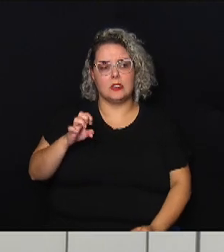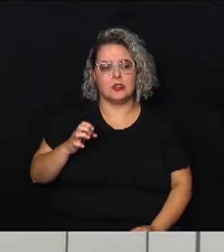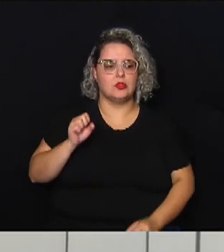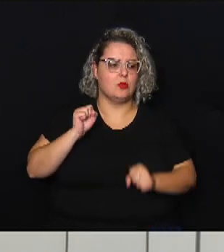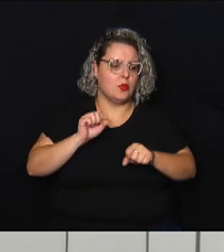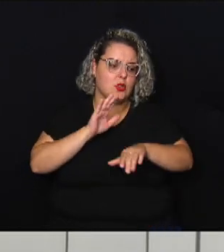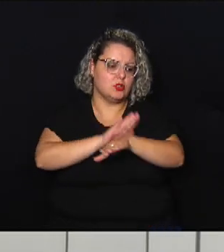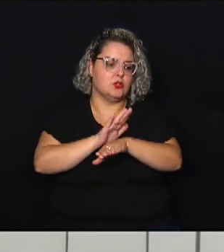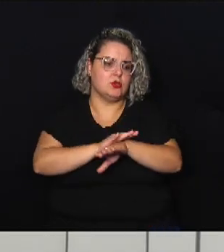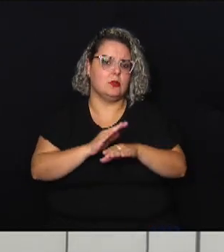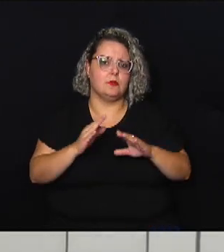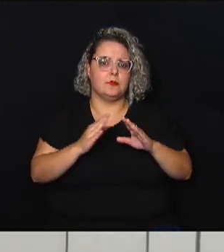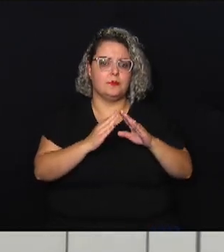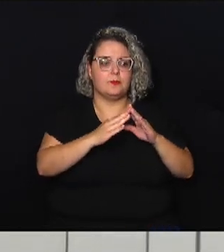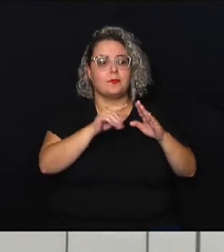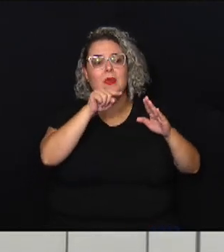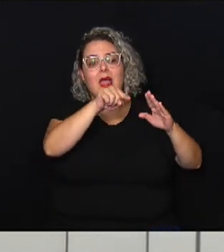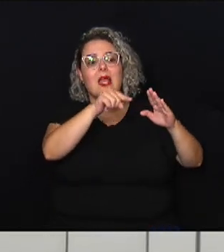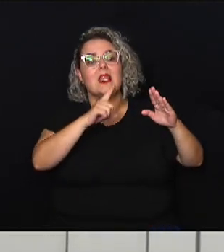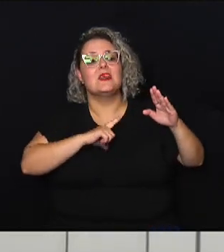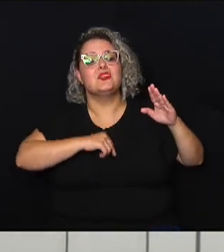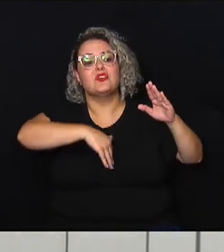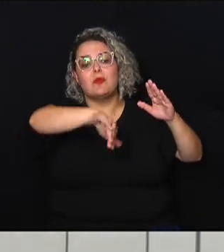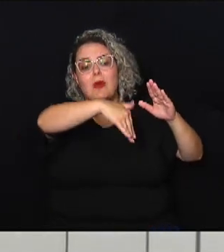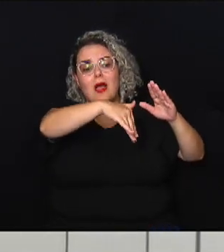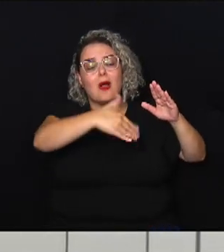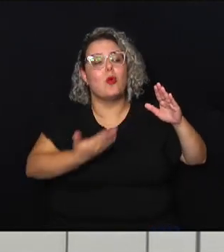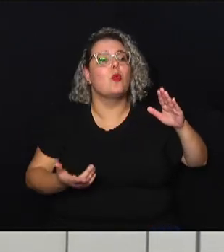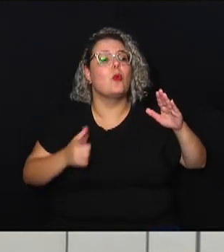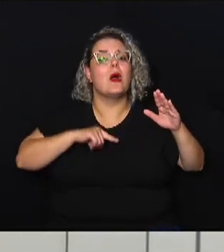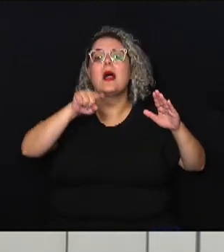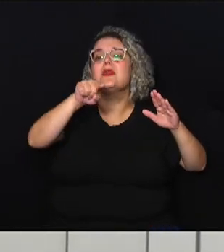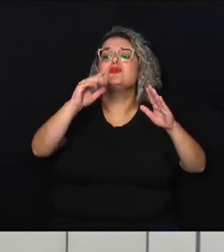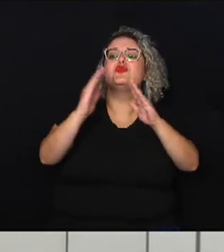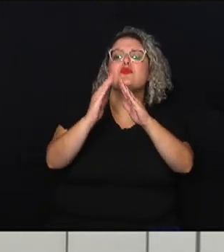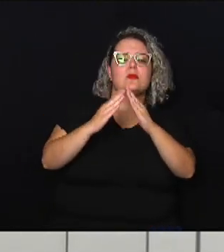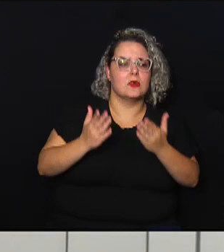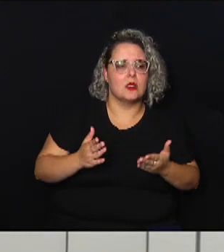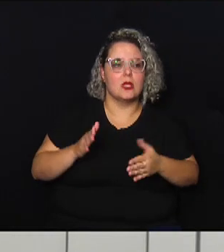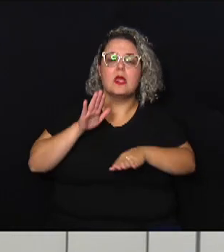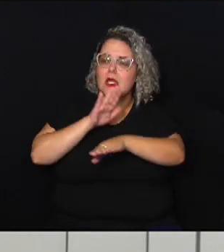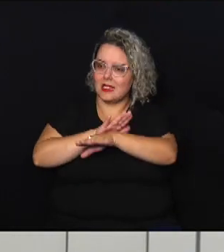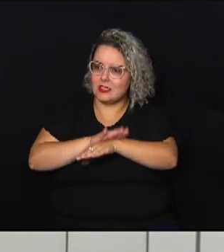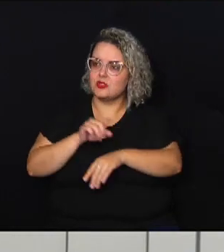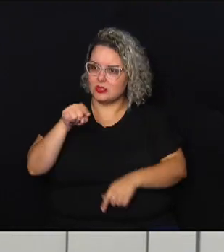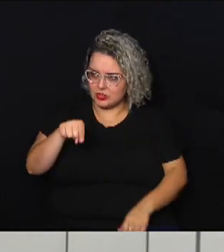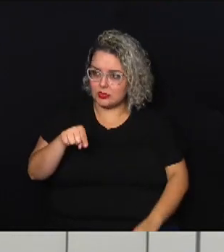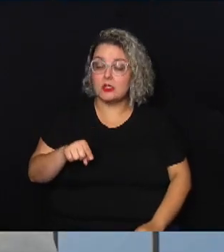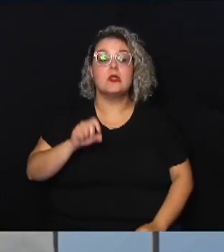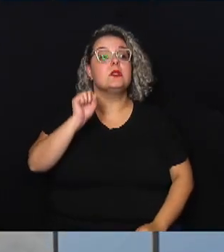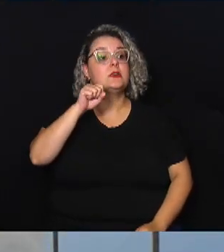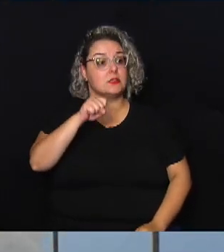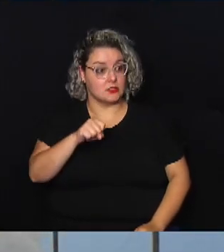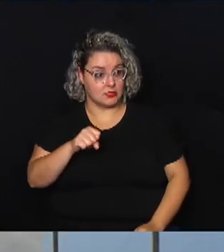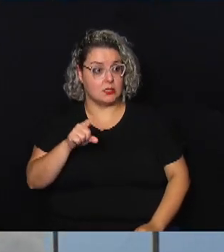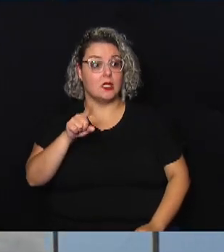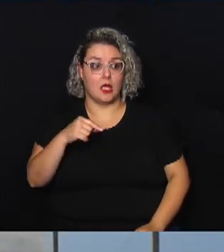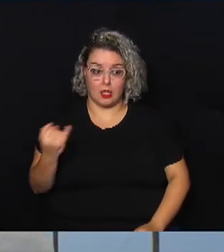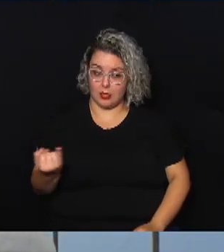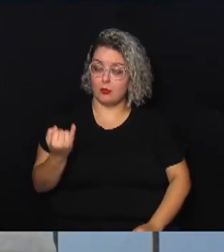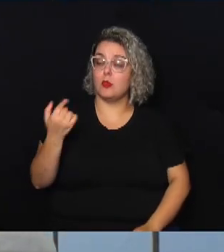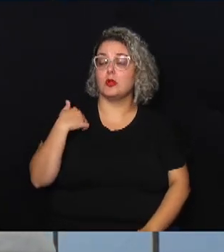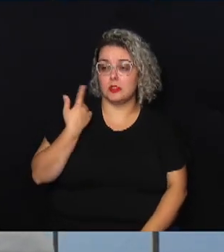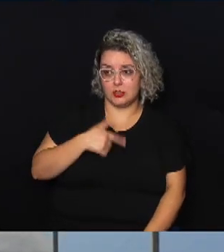o morador olha ali tinha uma rua ali tinha uma casa eles ajudam nesse sentido sim isso daí é muito interessante para a gente porque